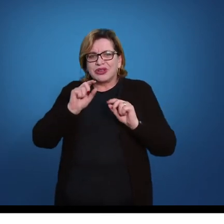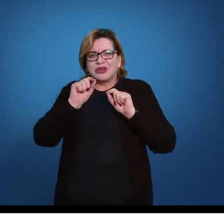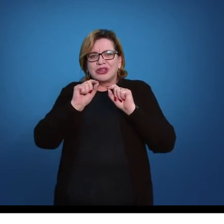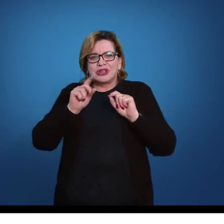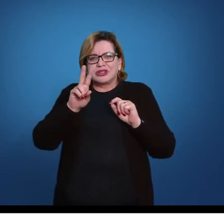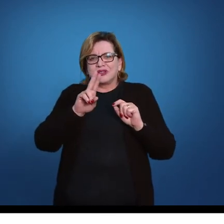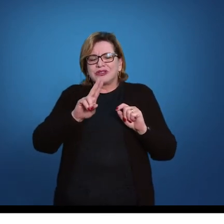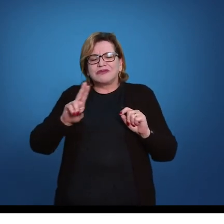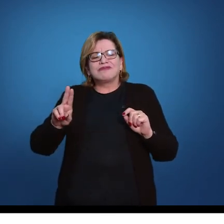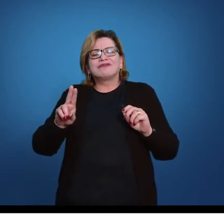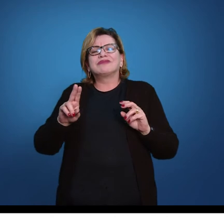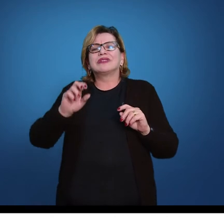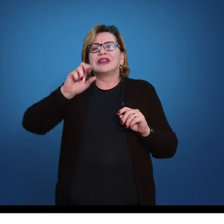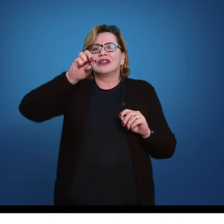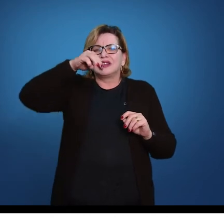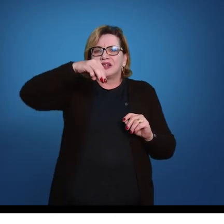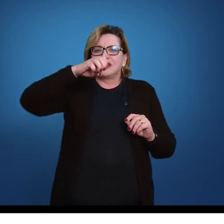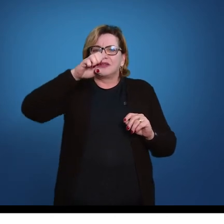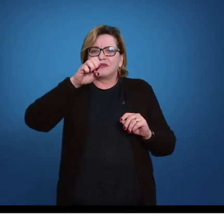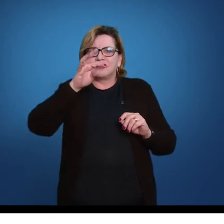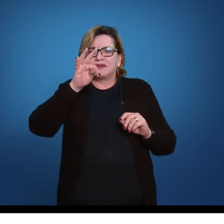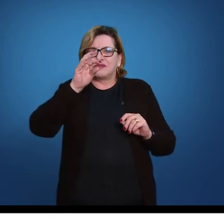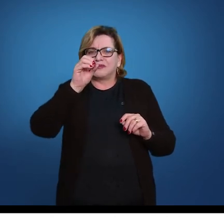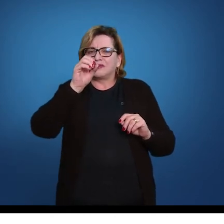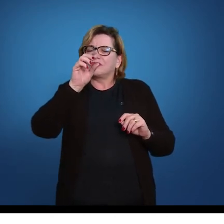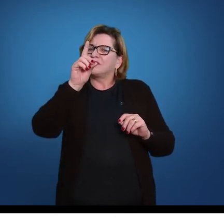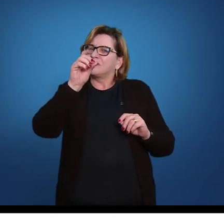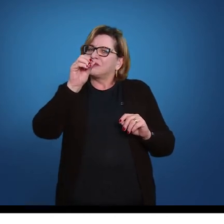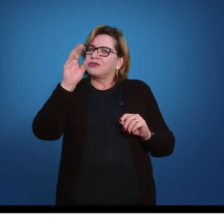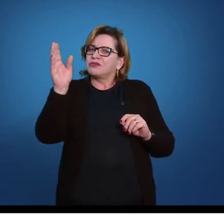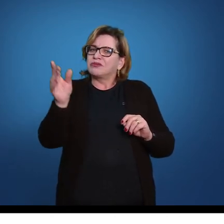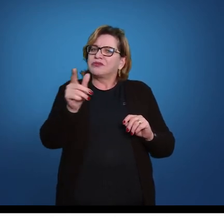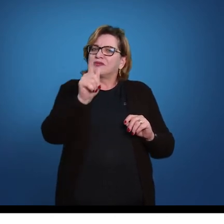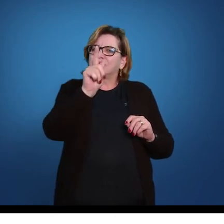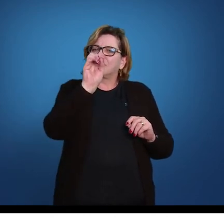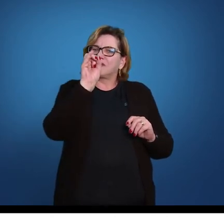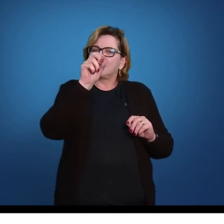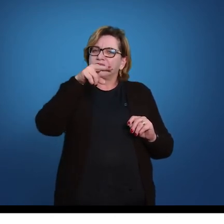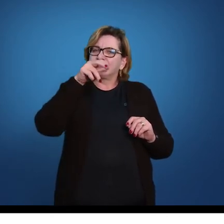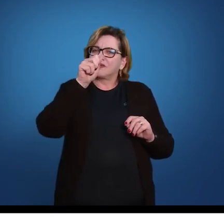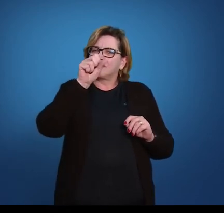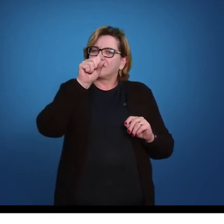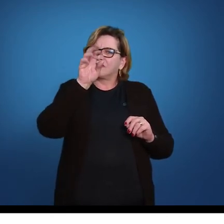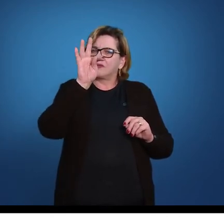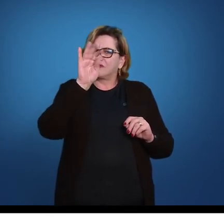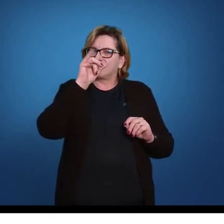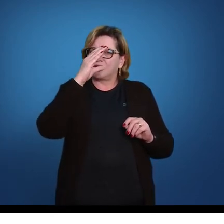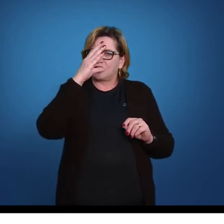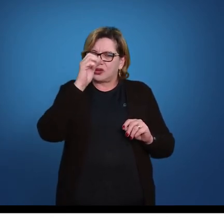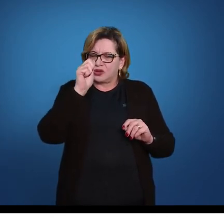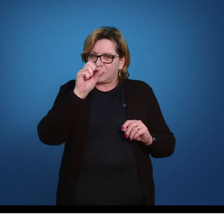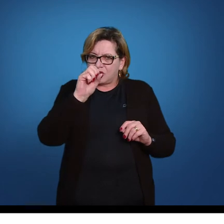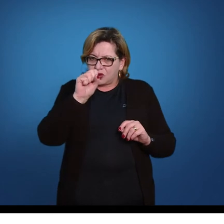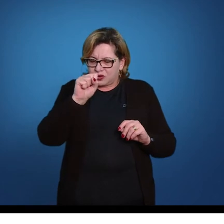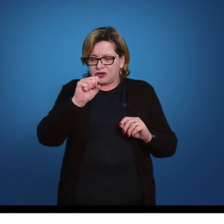chamamos na educação física de métodos ginásticos. Então, o que aconteceu nesse período?